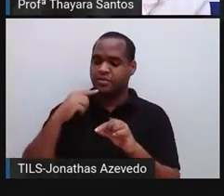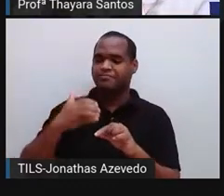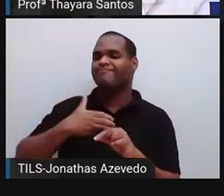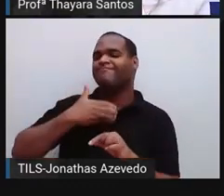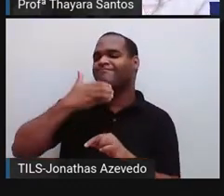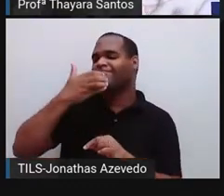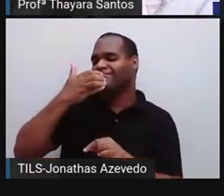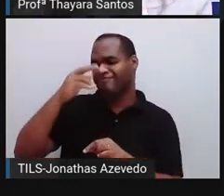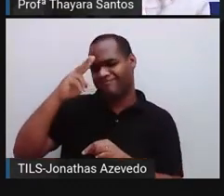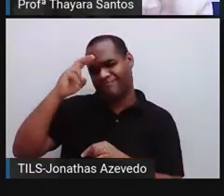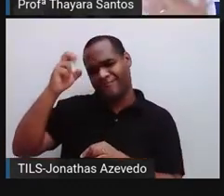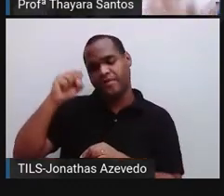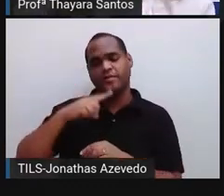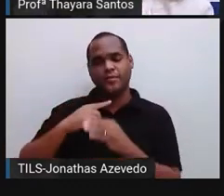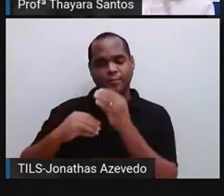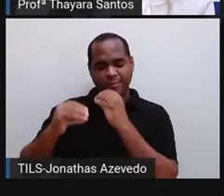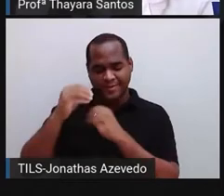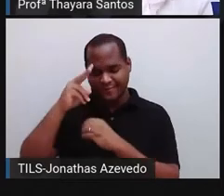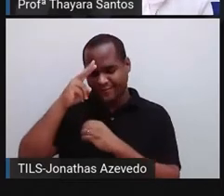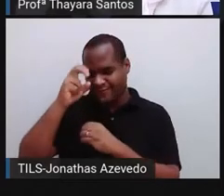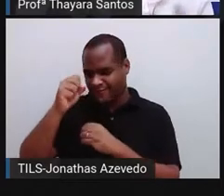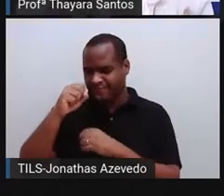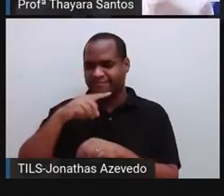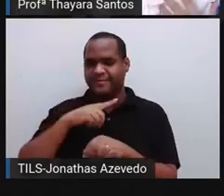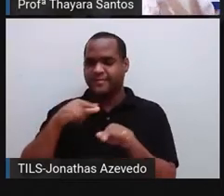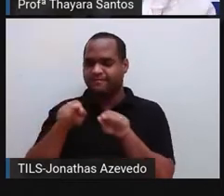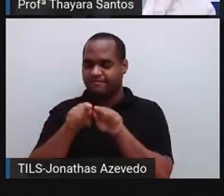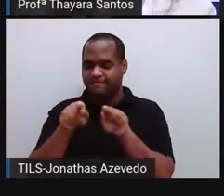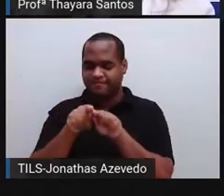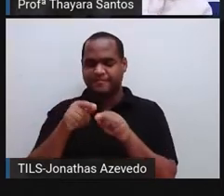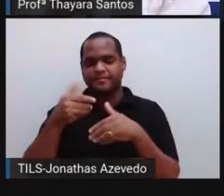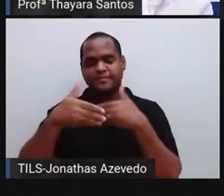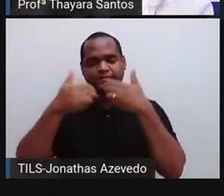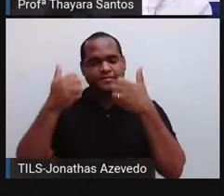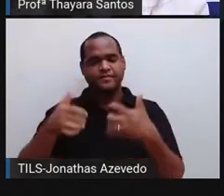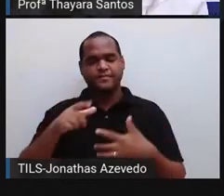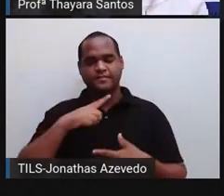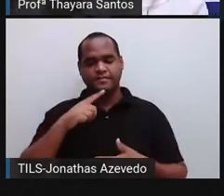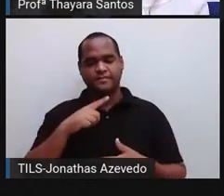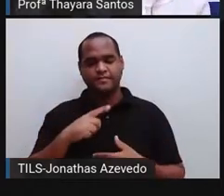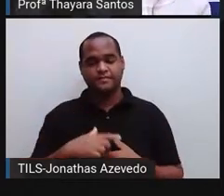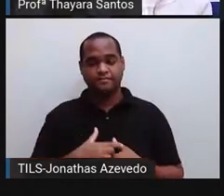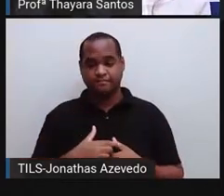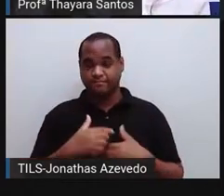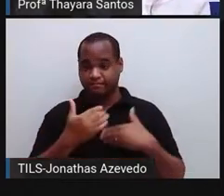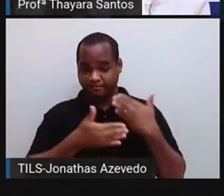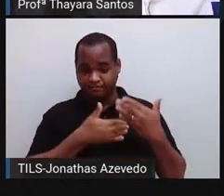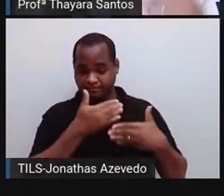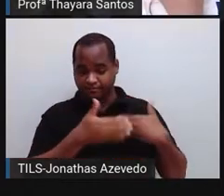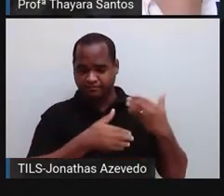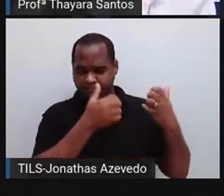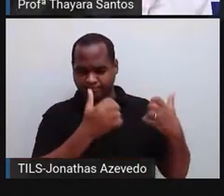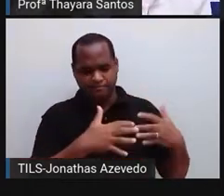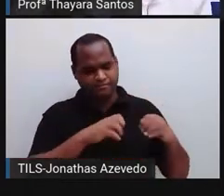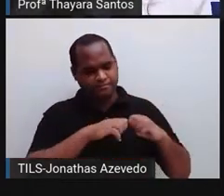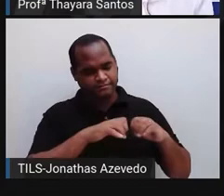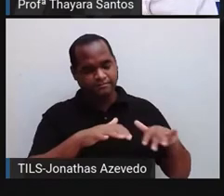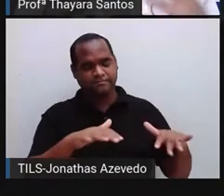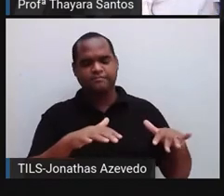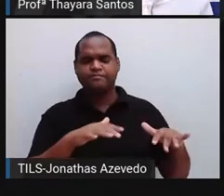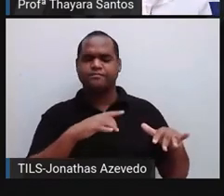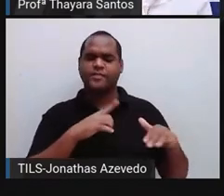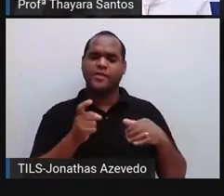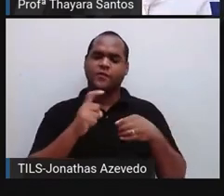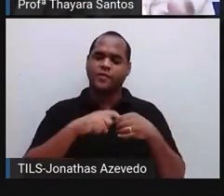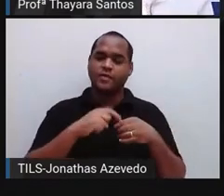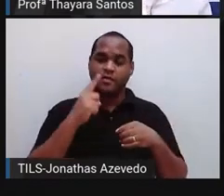conseguiam se alimentar melhor, ficavam mais fortes, conseguiam se reproduzir mais e passaram essa característica adiante. Então, quando ele voltou lá,